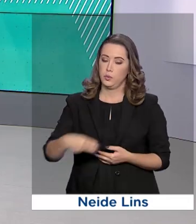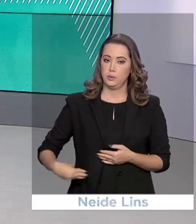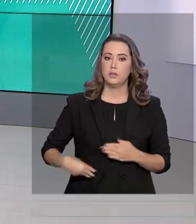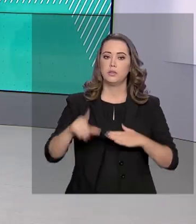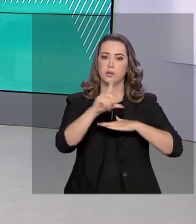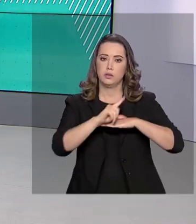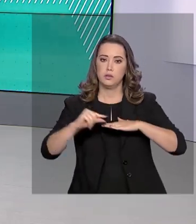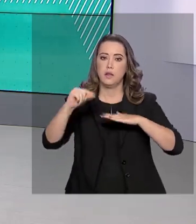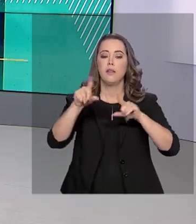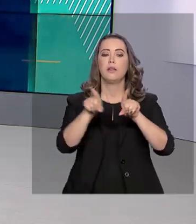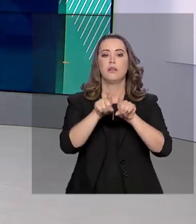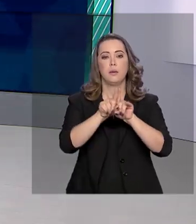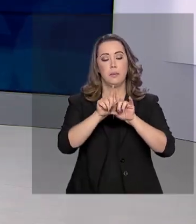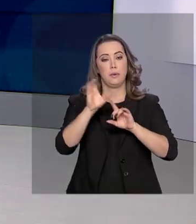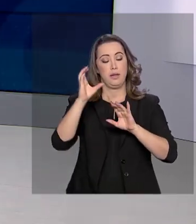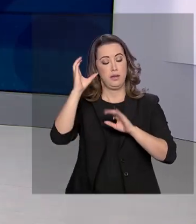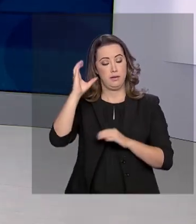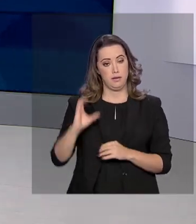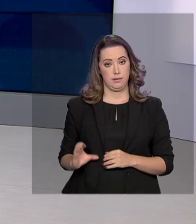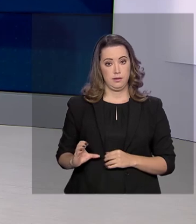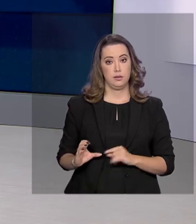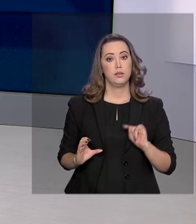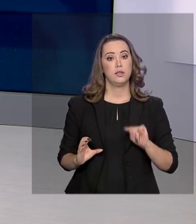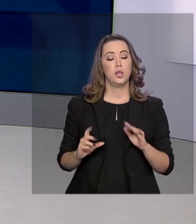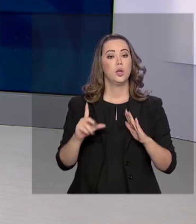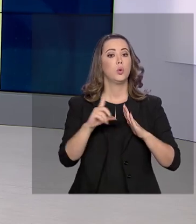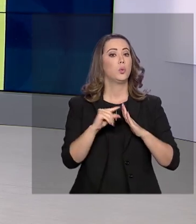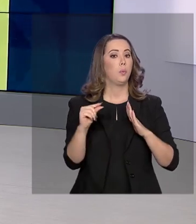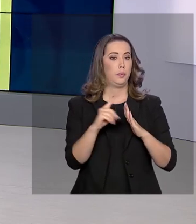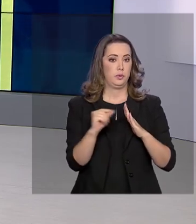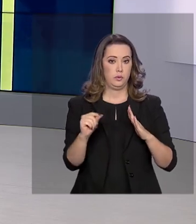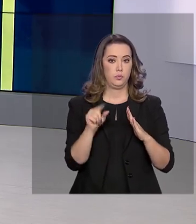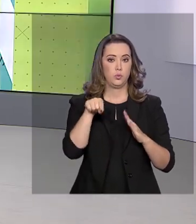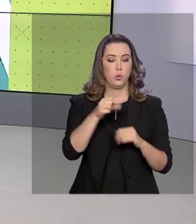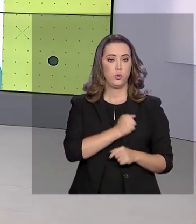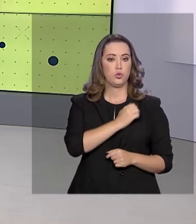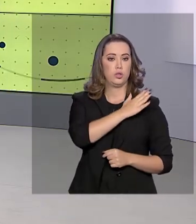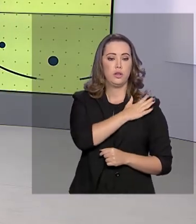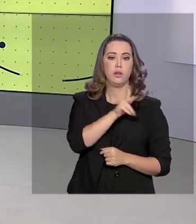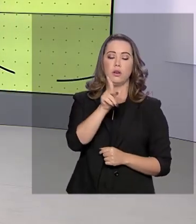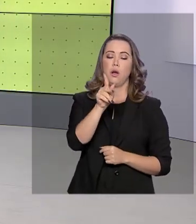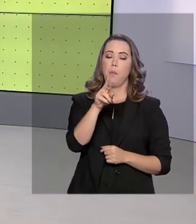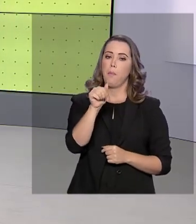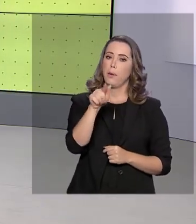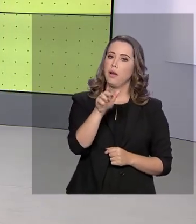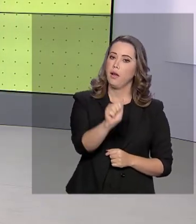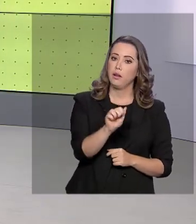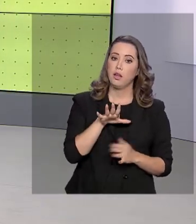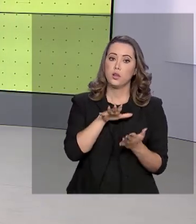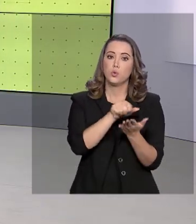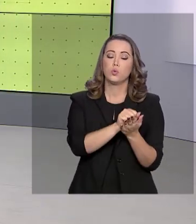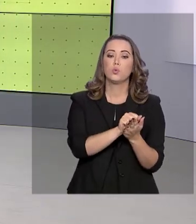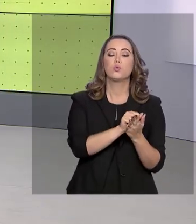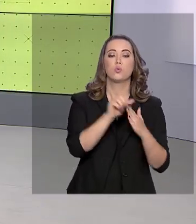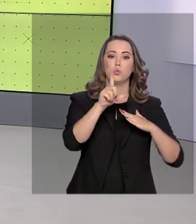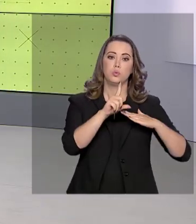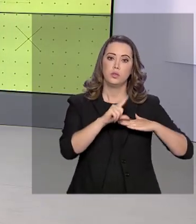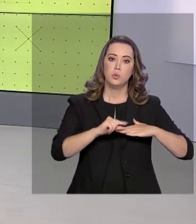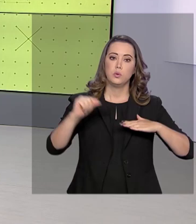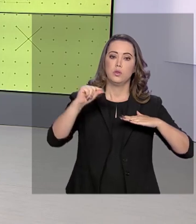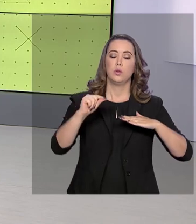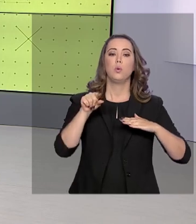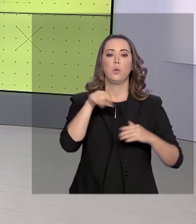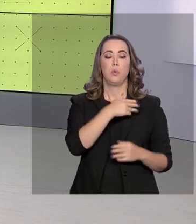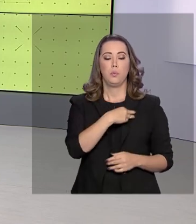da Casa Civil e da Cidadania no Palácio do Planalto. O general Braga Neto assumiu o comando da Casa Civil. Onyx Lorenzoni,